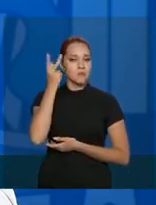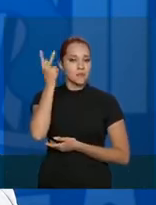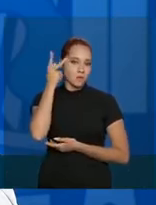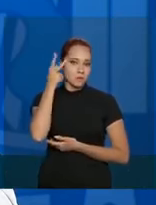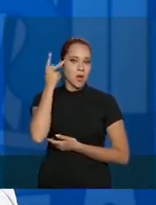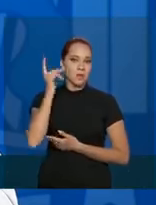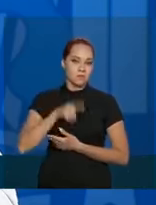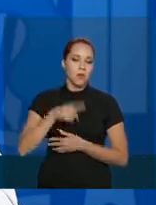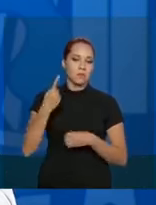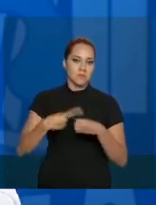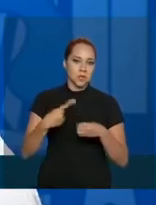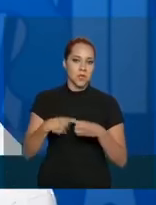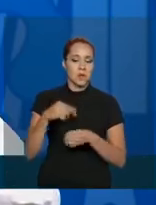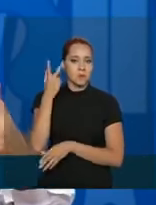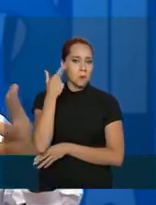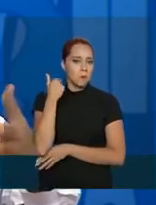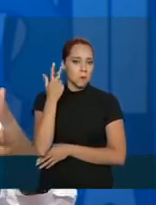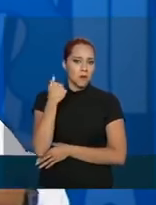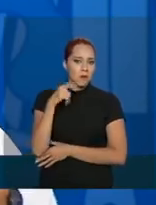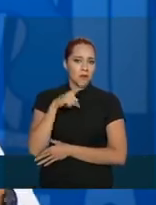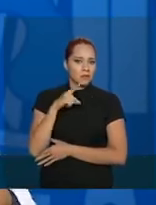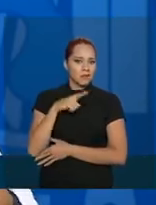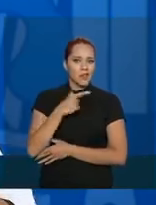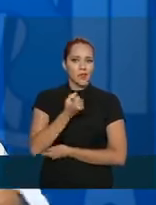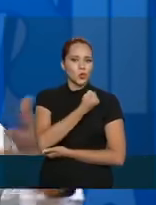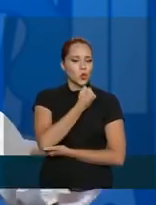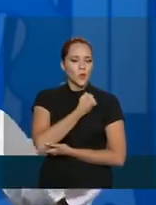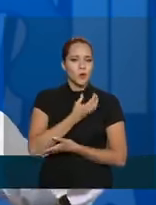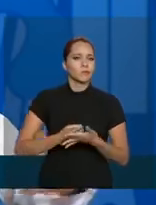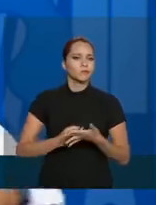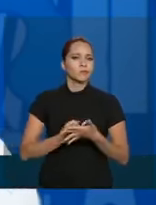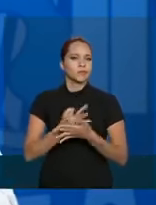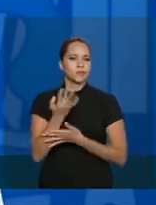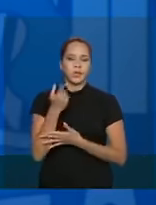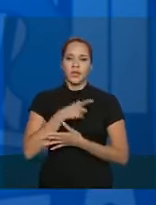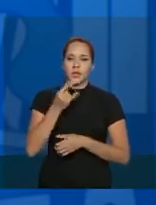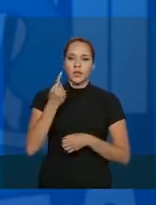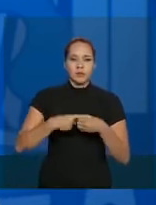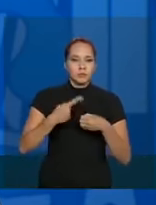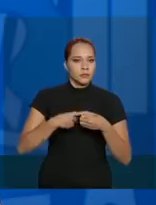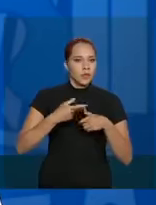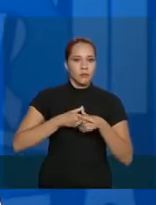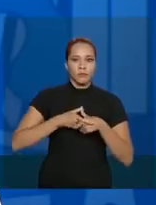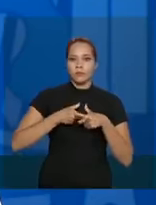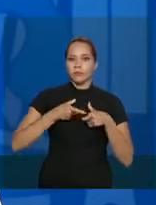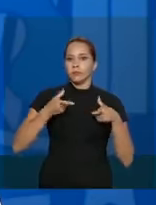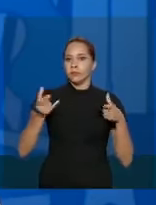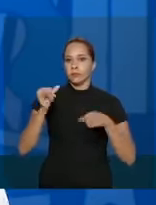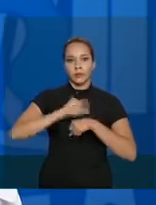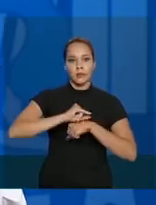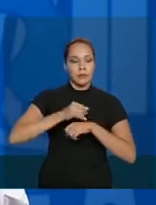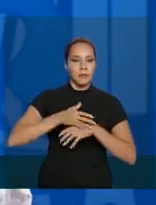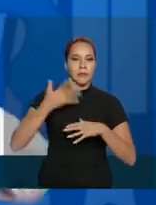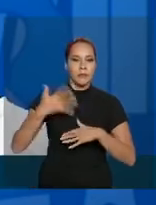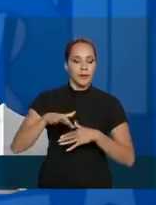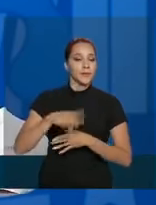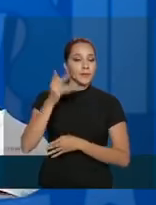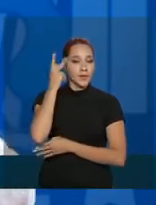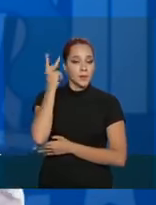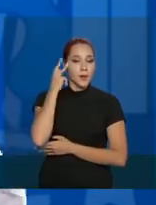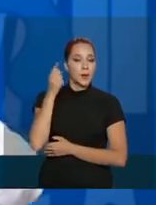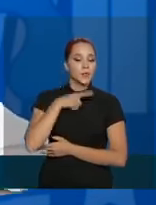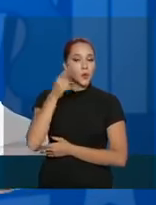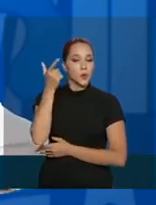é uma cidade que normalmente carrega muitos números, que é a nossa mega cidade, a nossa megalópole, São Paulo tinha